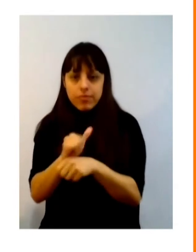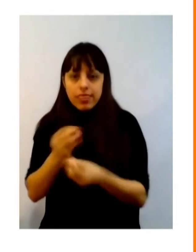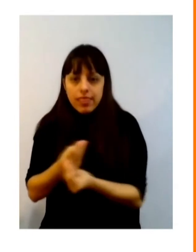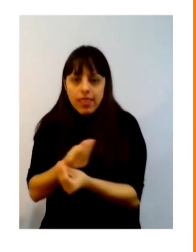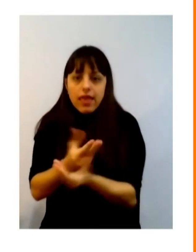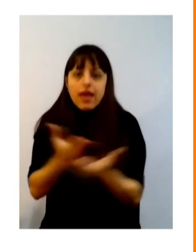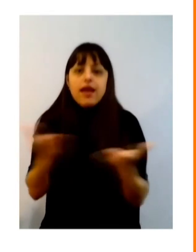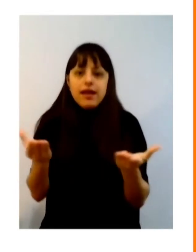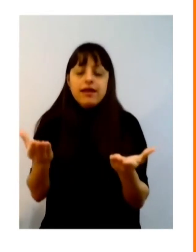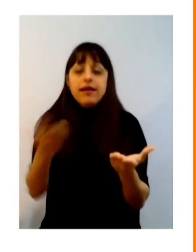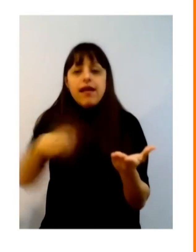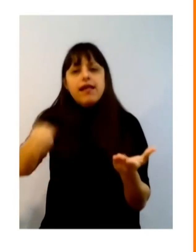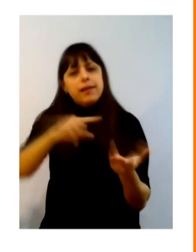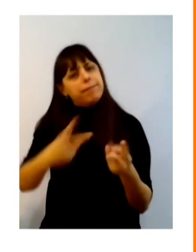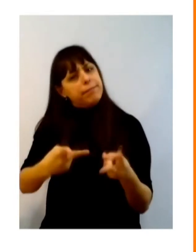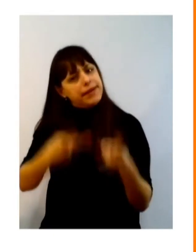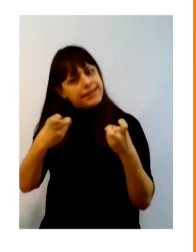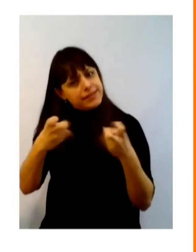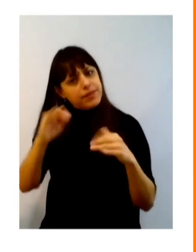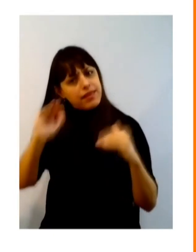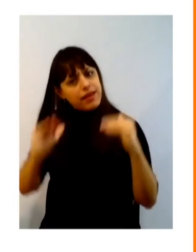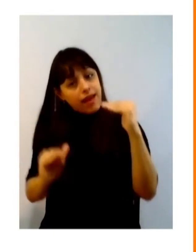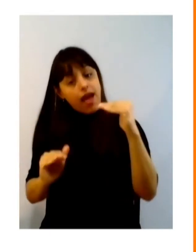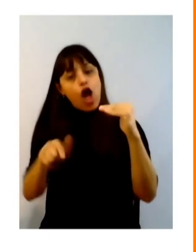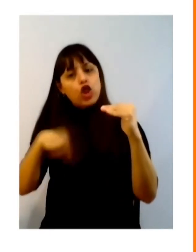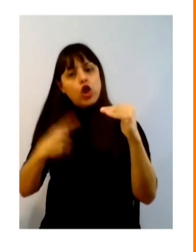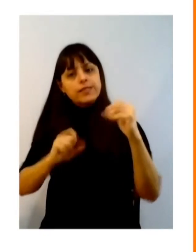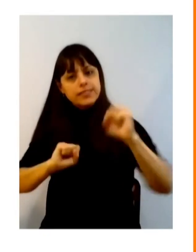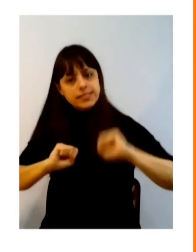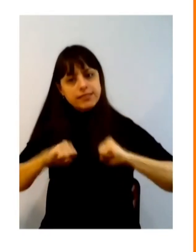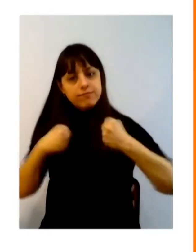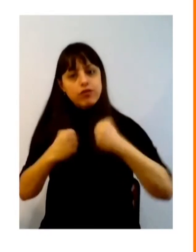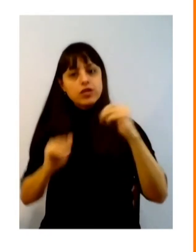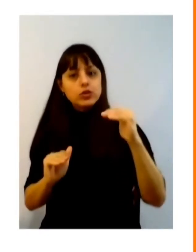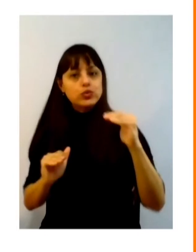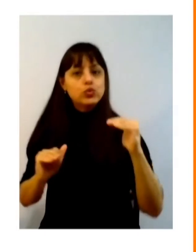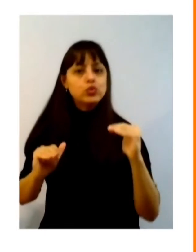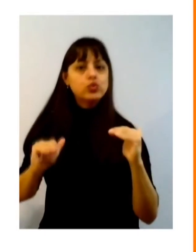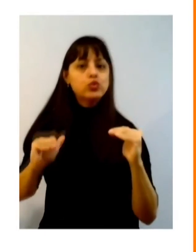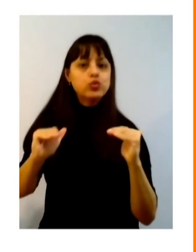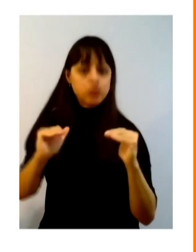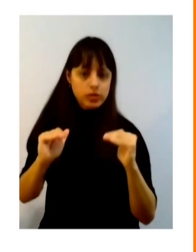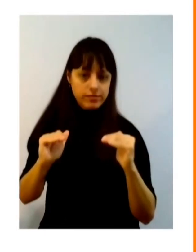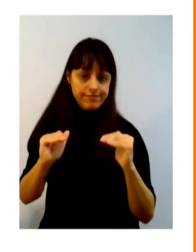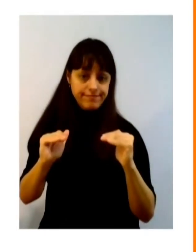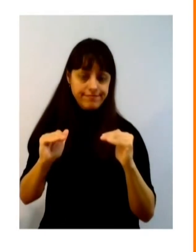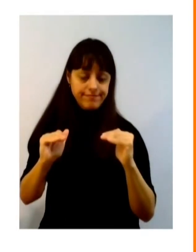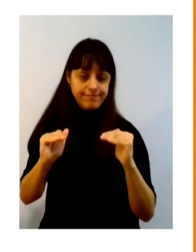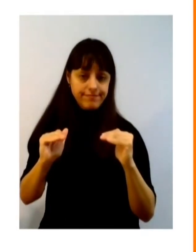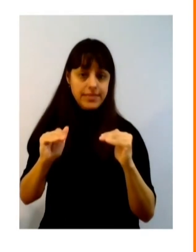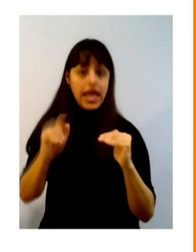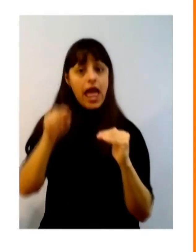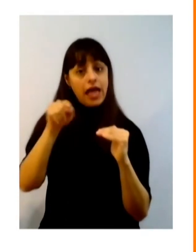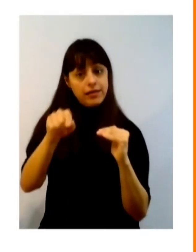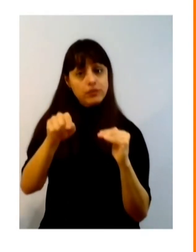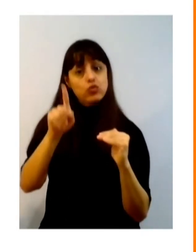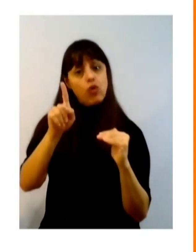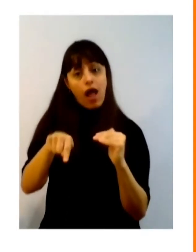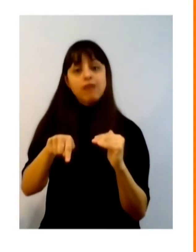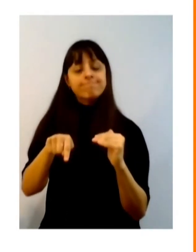essas desigualdades e que permitam reduzir essas brechas. acho que isso está muito claro.